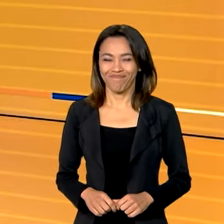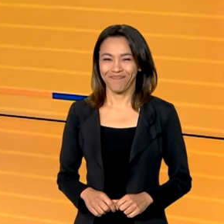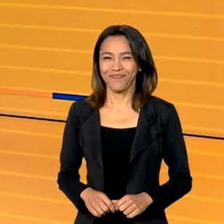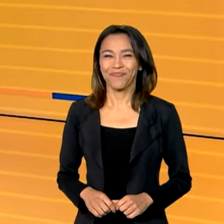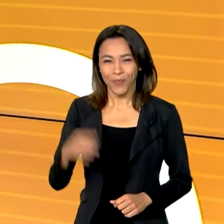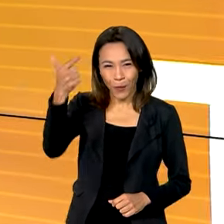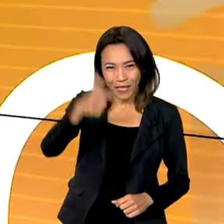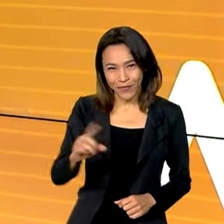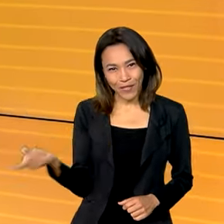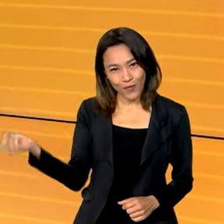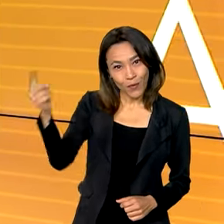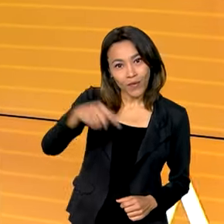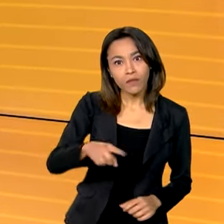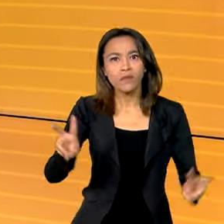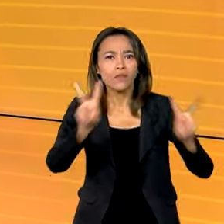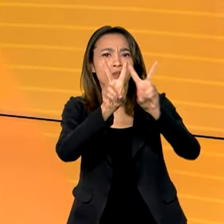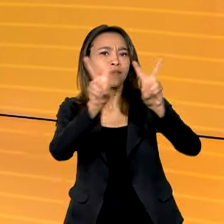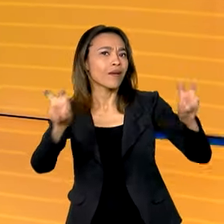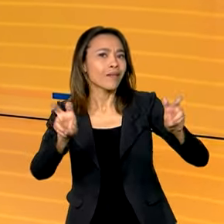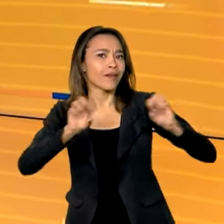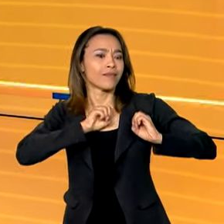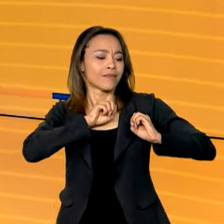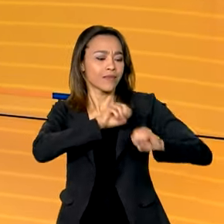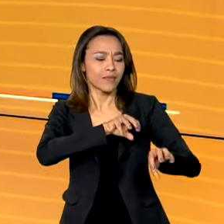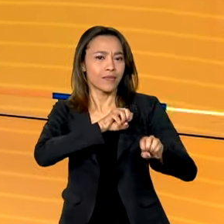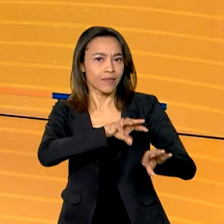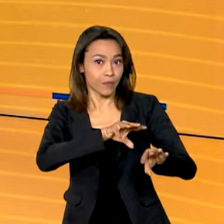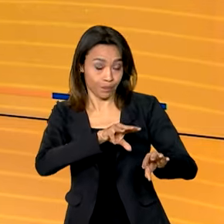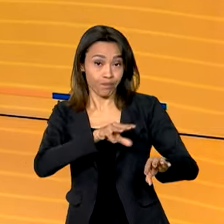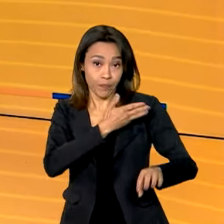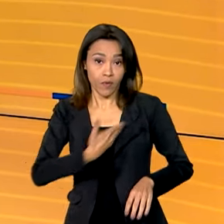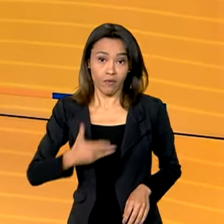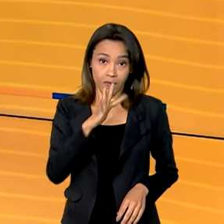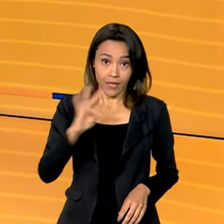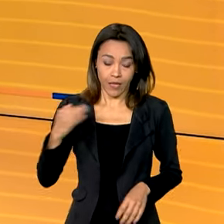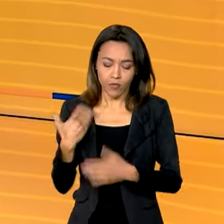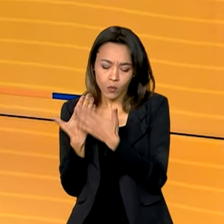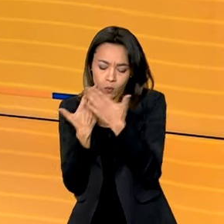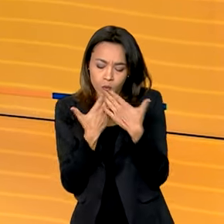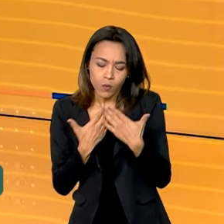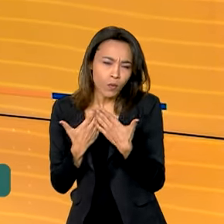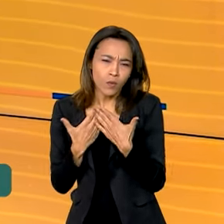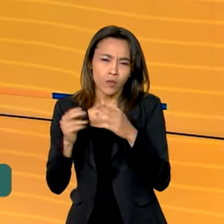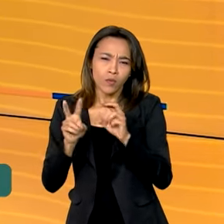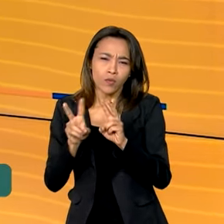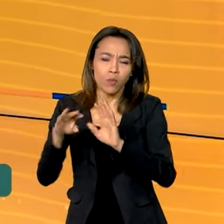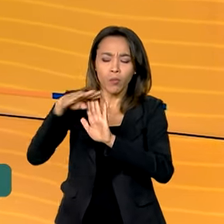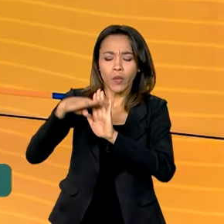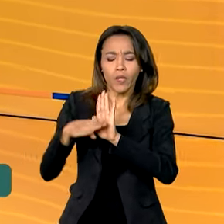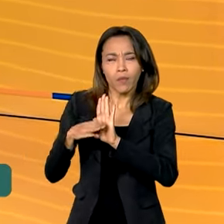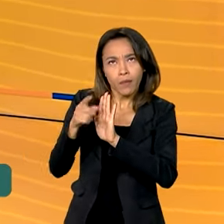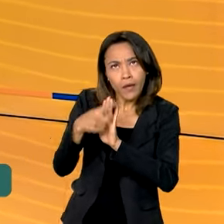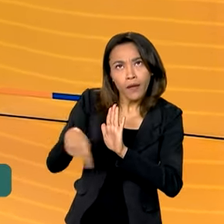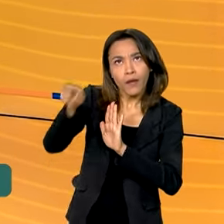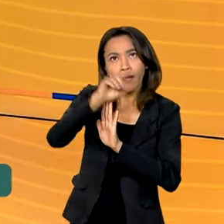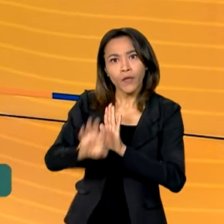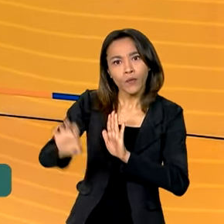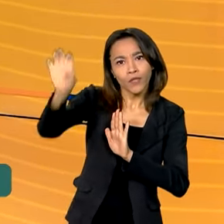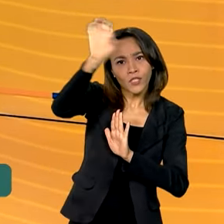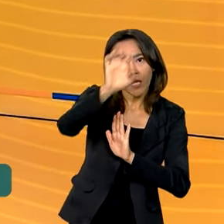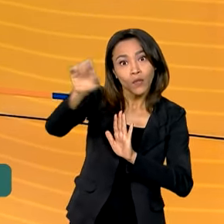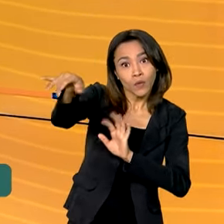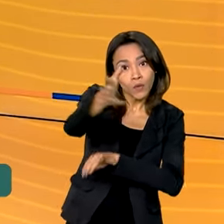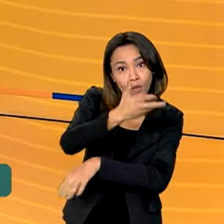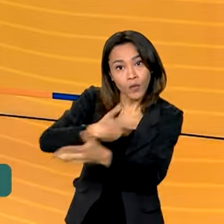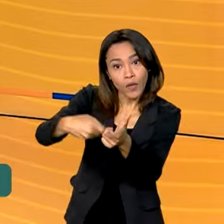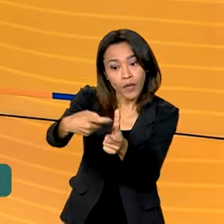Estamos de volta e o assunto agora é educação. governo federal estuda um programa para que os estados troquem as dívidas